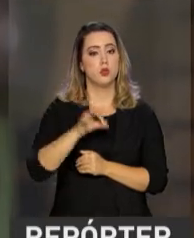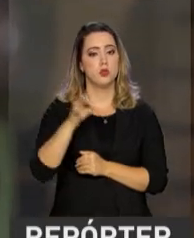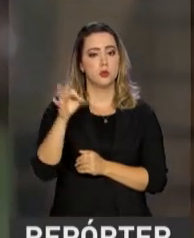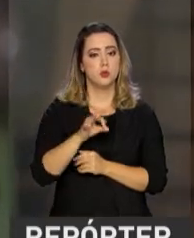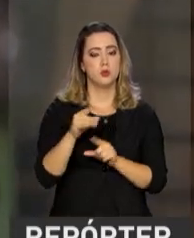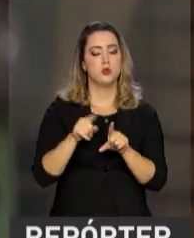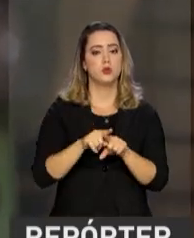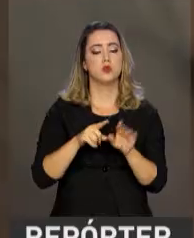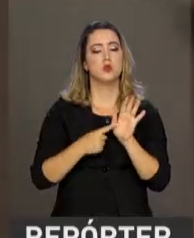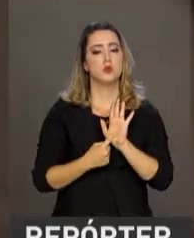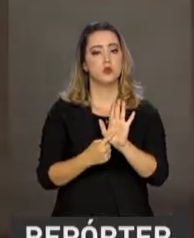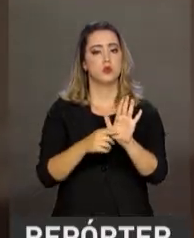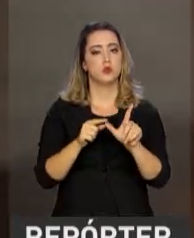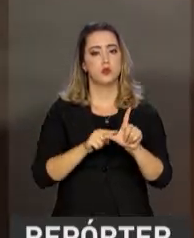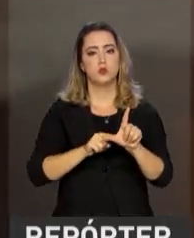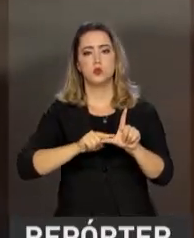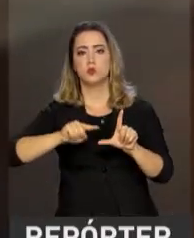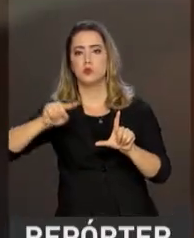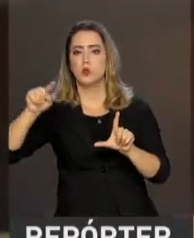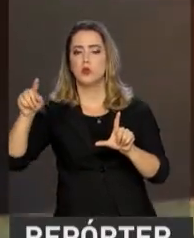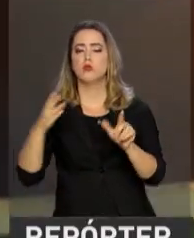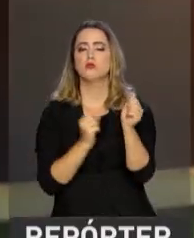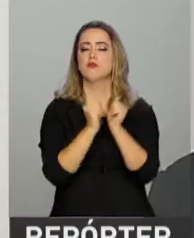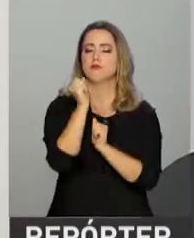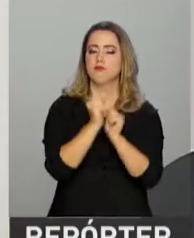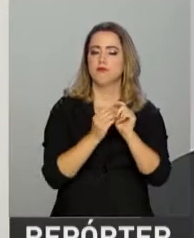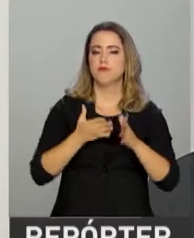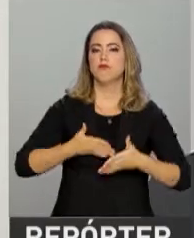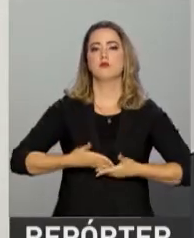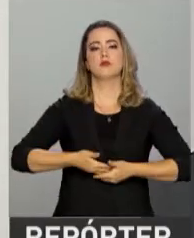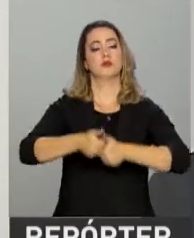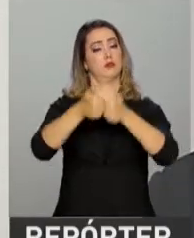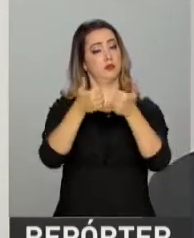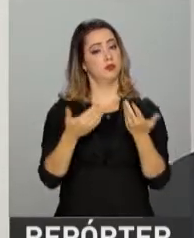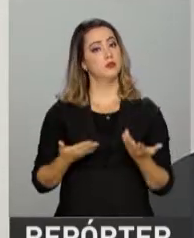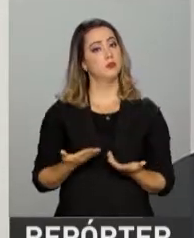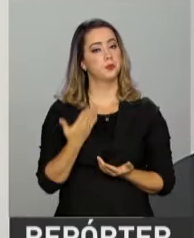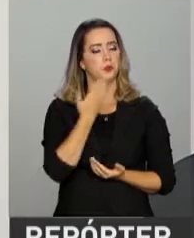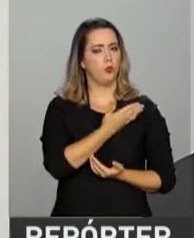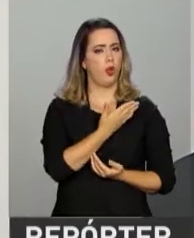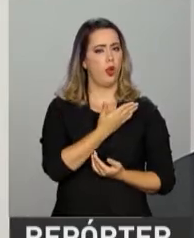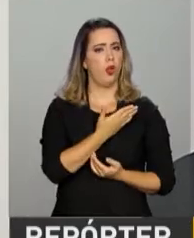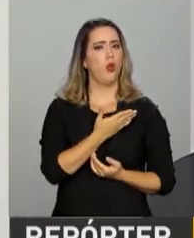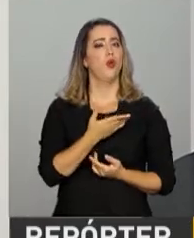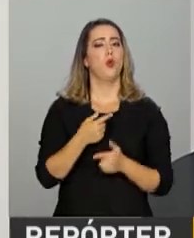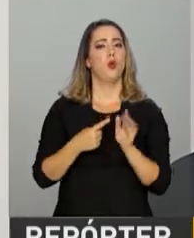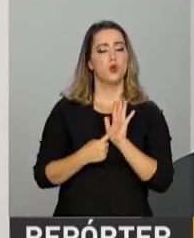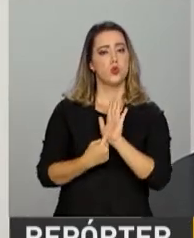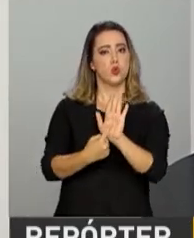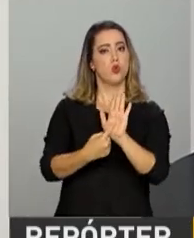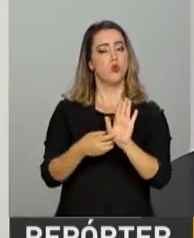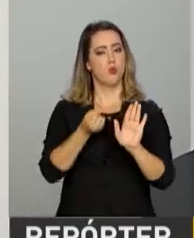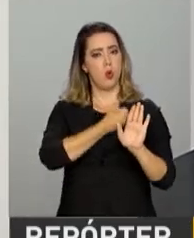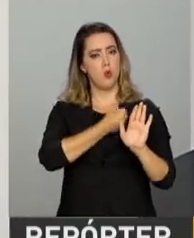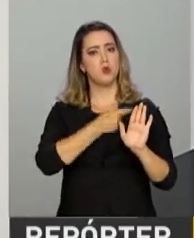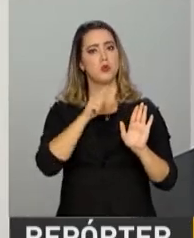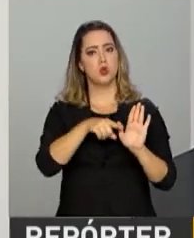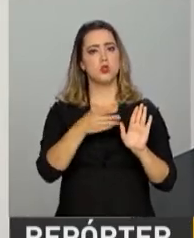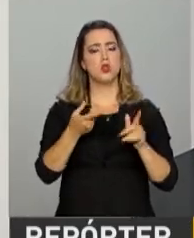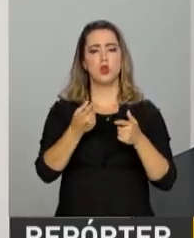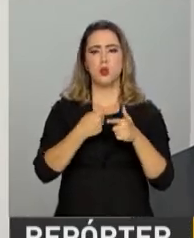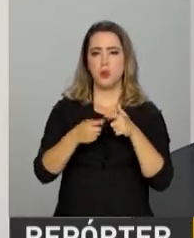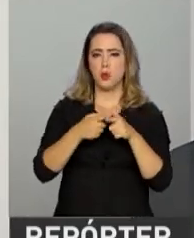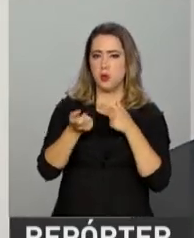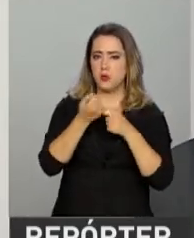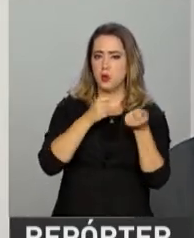mostra a trajetória ascendente da produção industrial. Os dados mostram que essa crise ficou para trás, já são alguns meses de crescimento. Às vezes vem